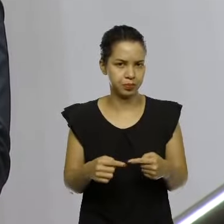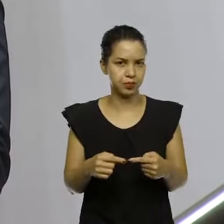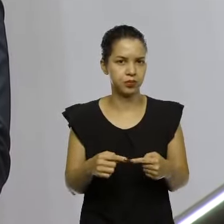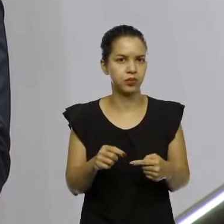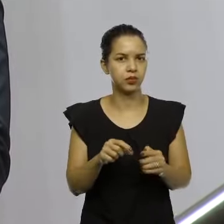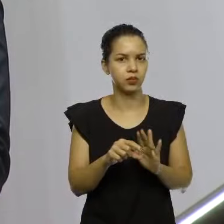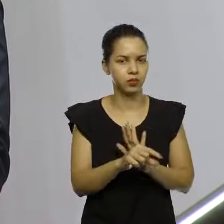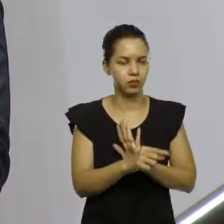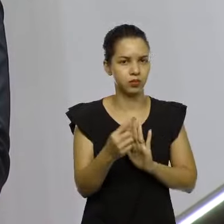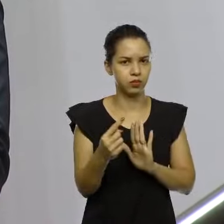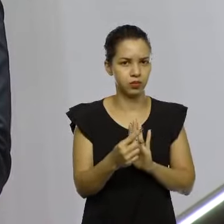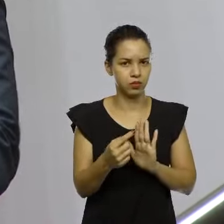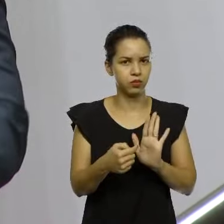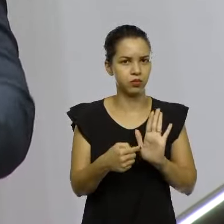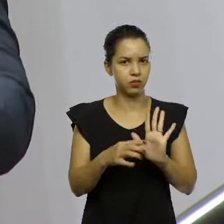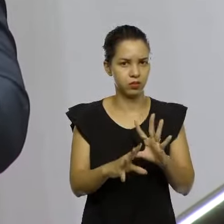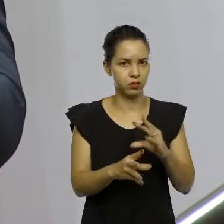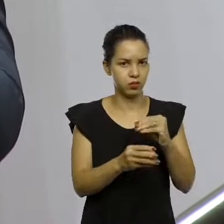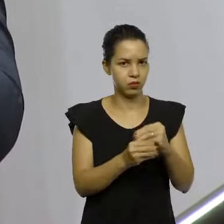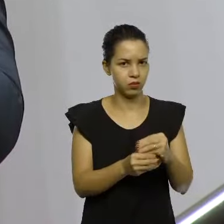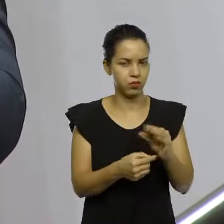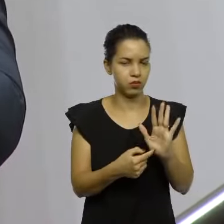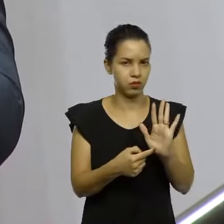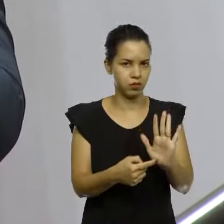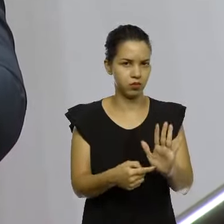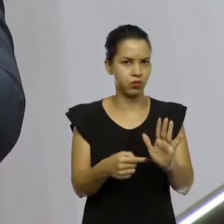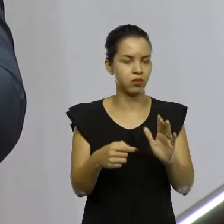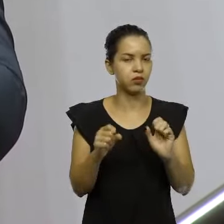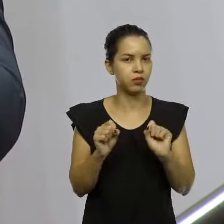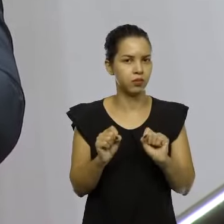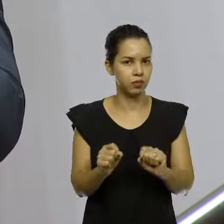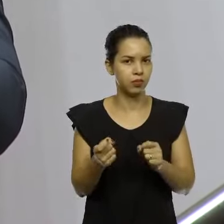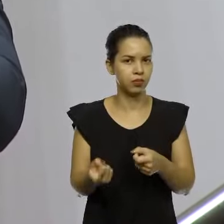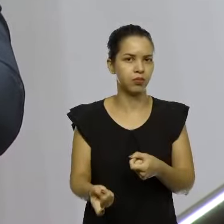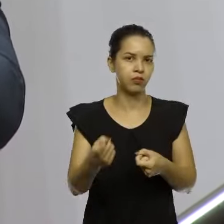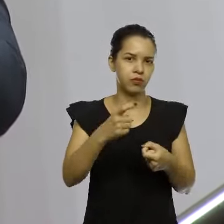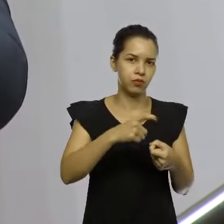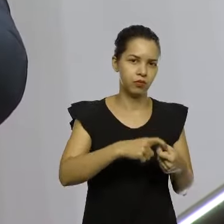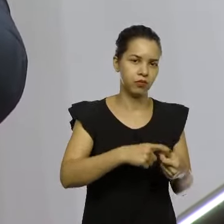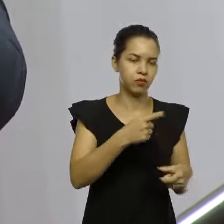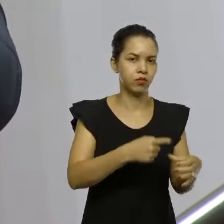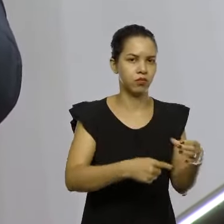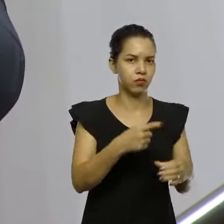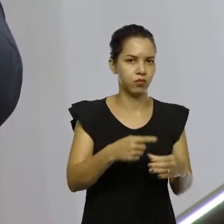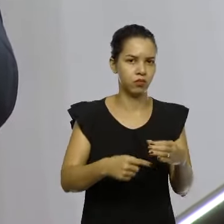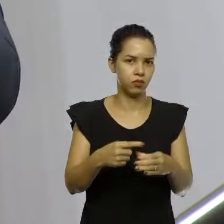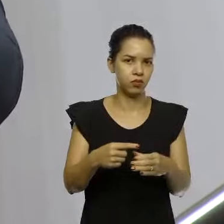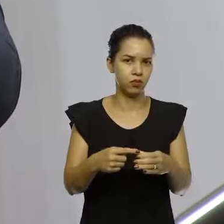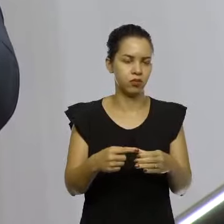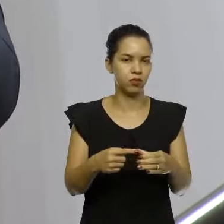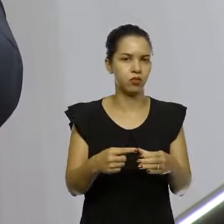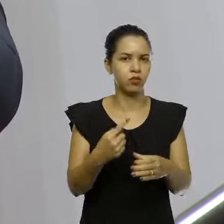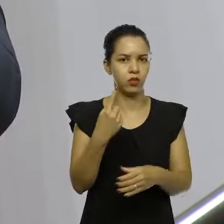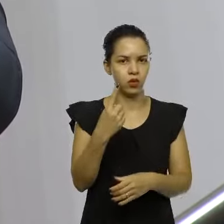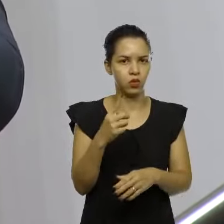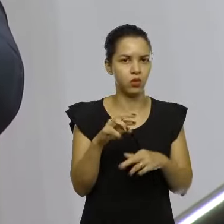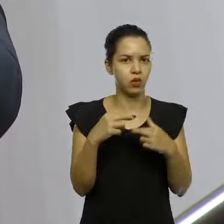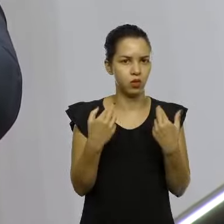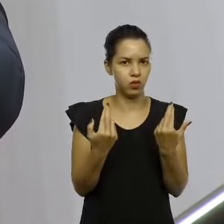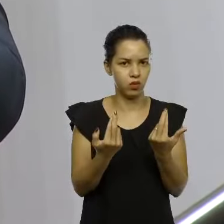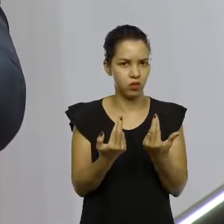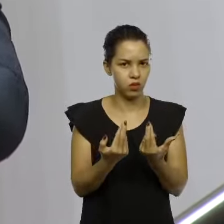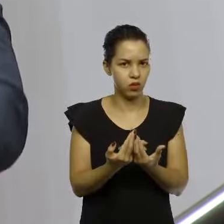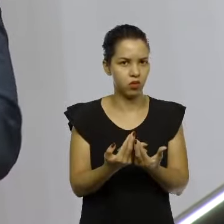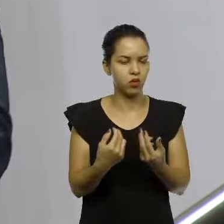apresentada em plenária, matéria retornará às comissões, que devem apreciá-la, tendo uma delas o prazo de uma única reunião, para emitir,